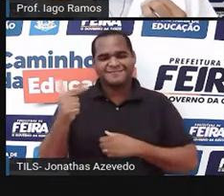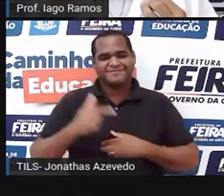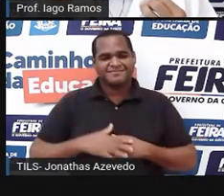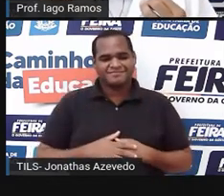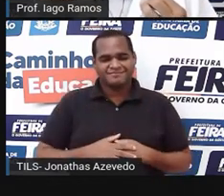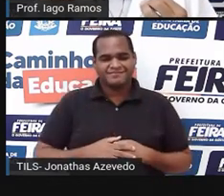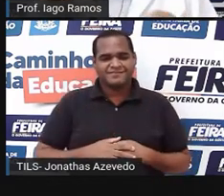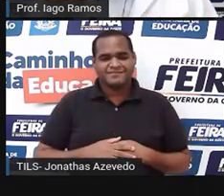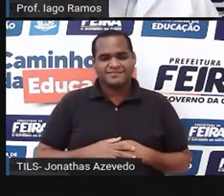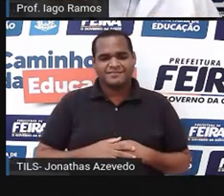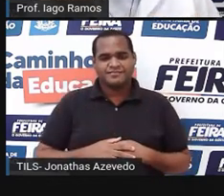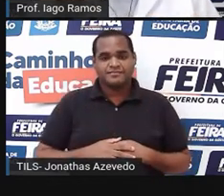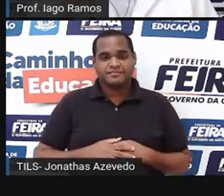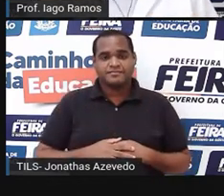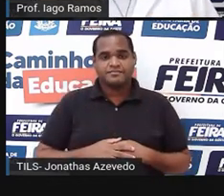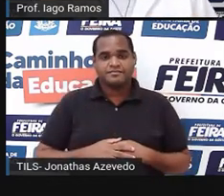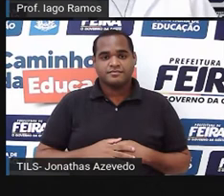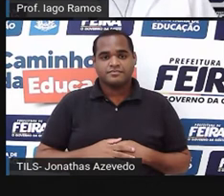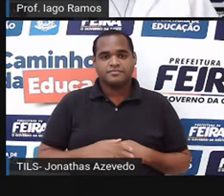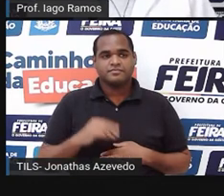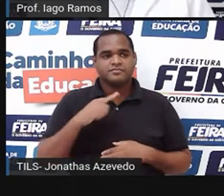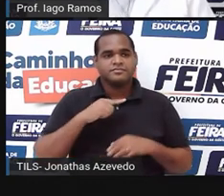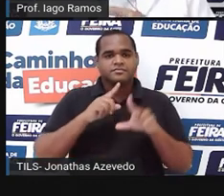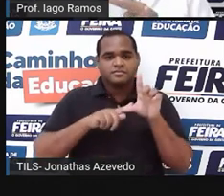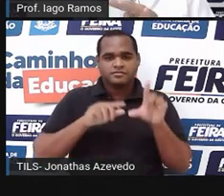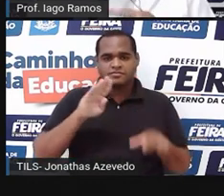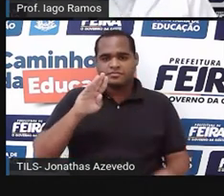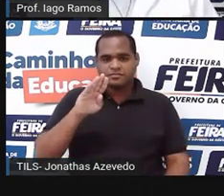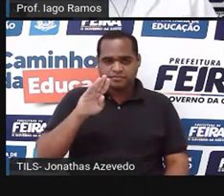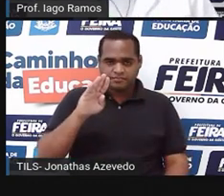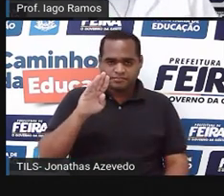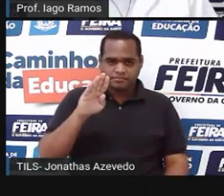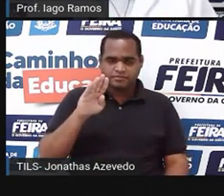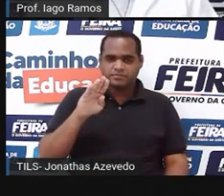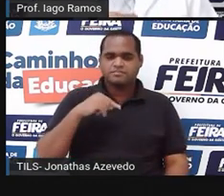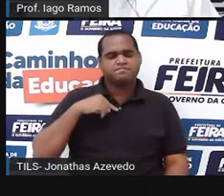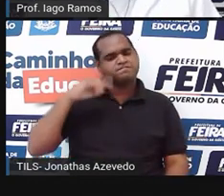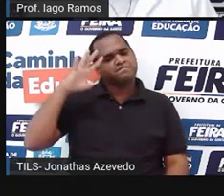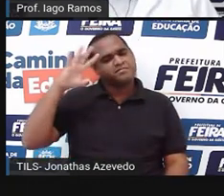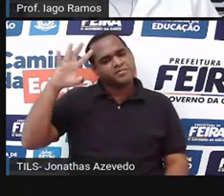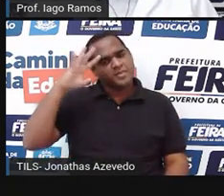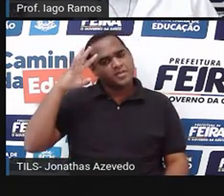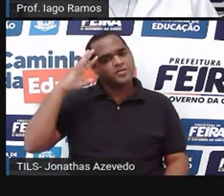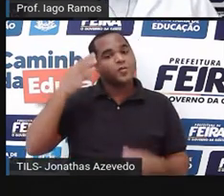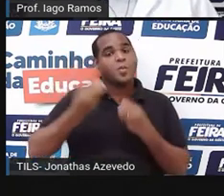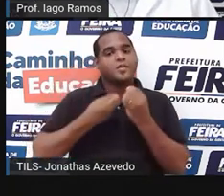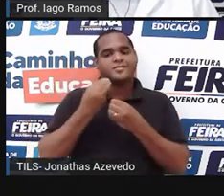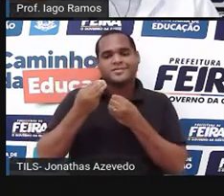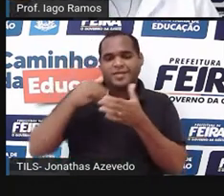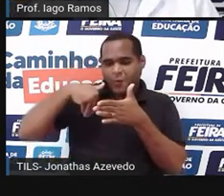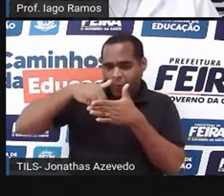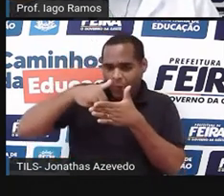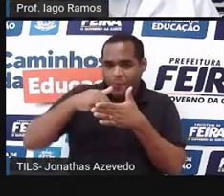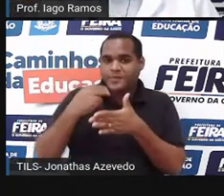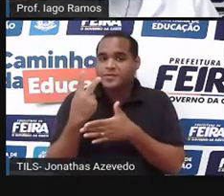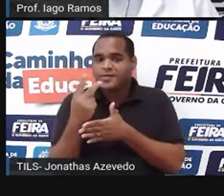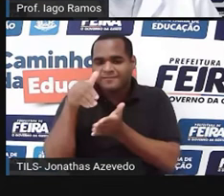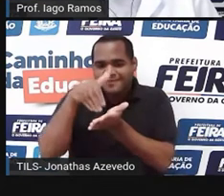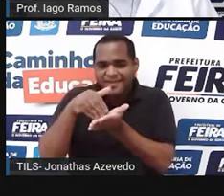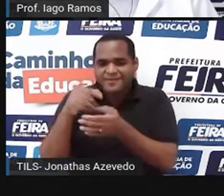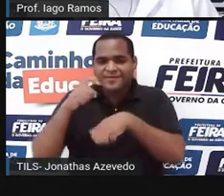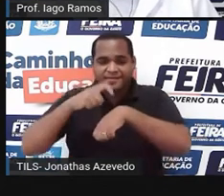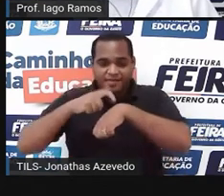bom? Vamos ali pra letra B. Vamos pensar ali agora, Dois gols ao final dos